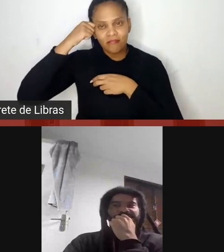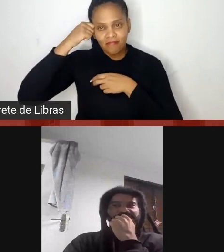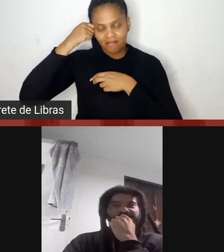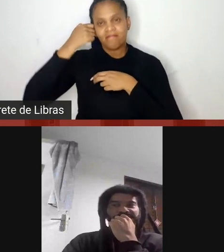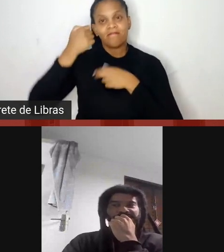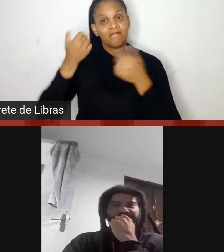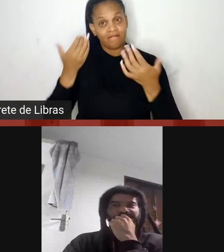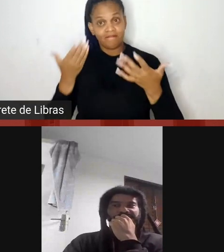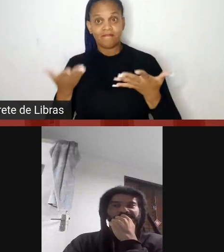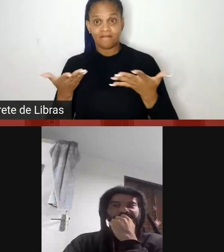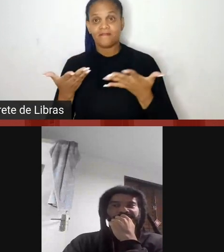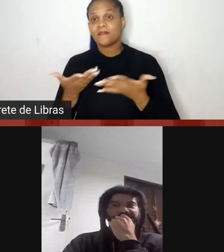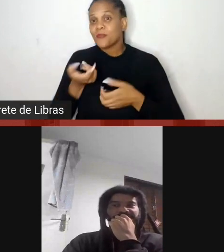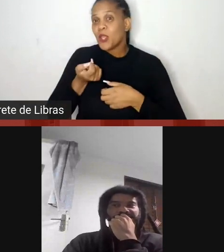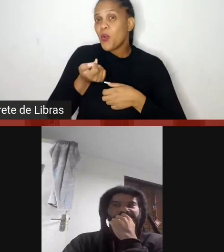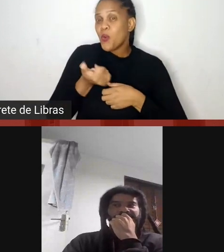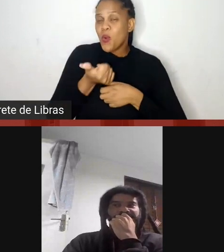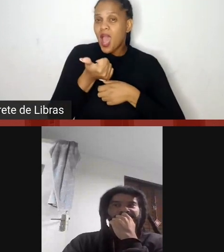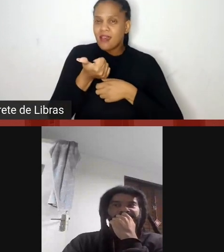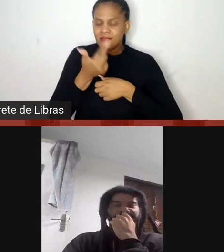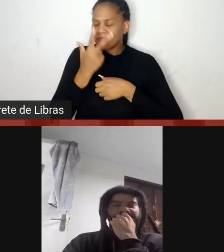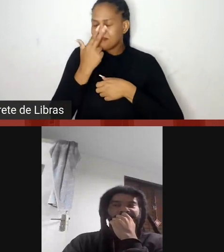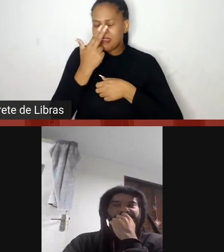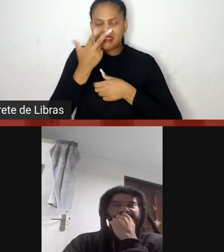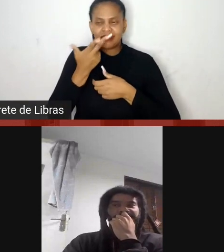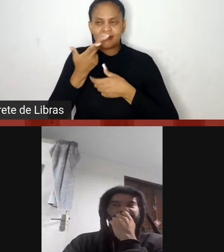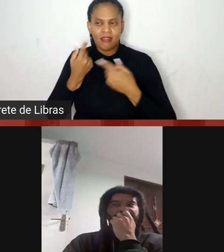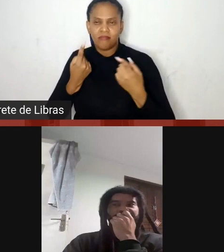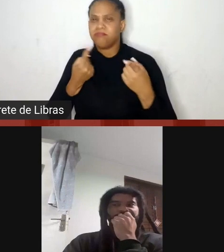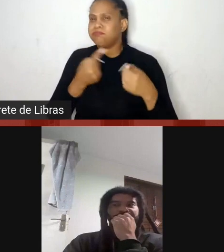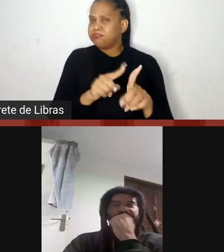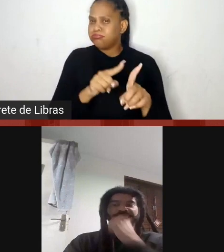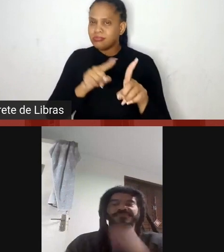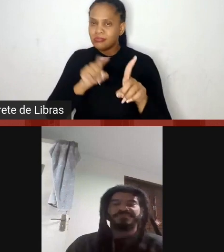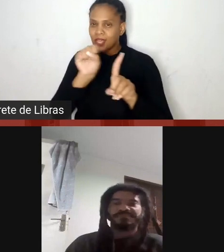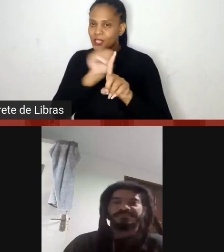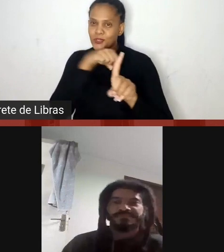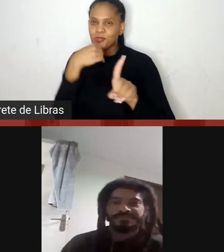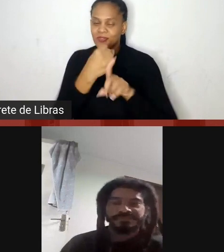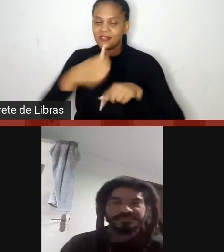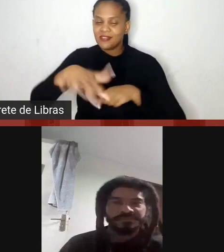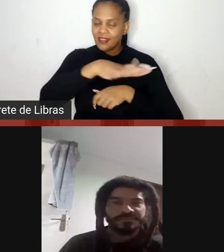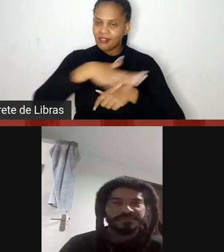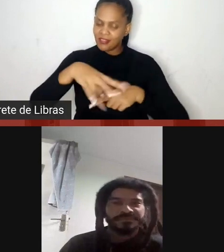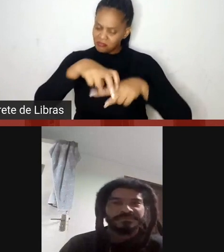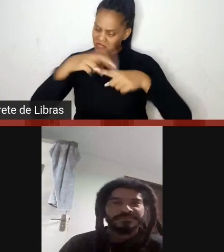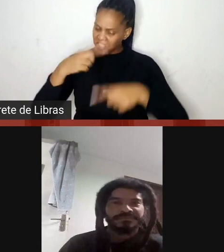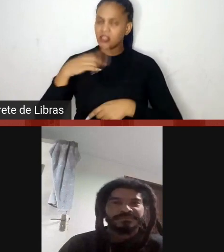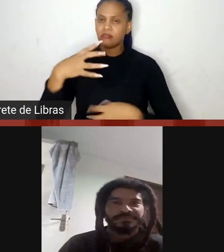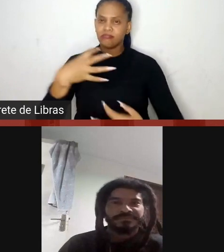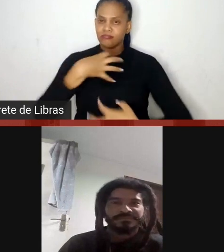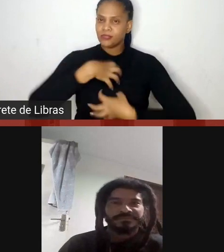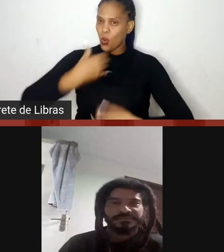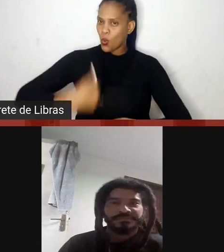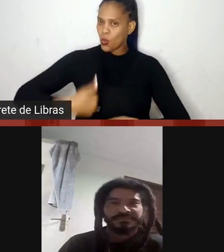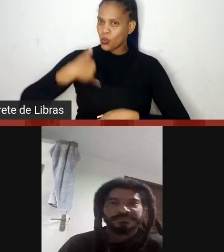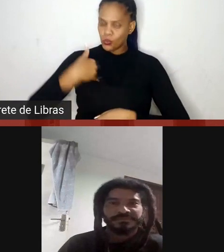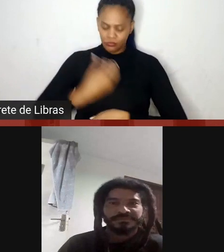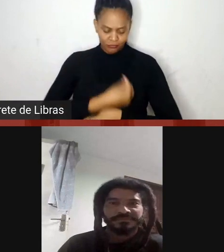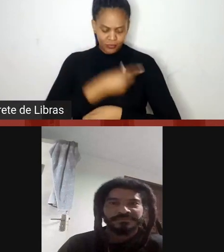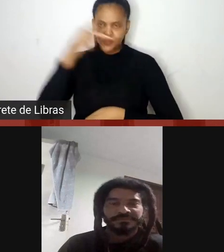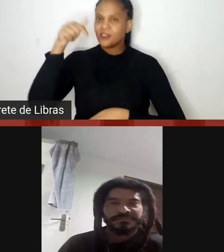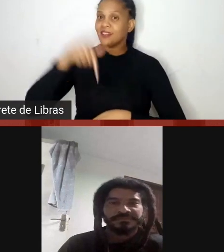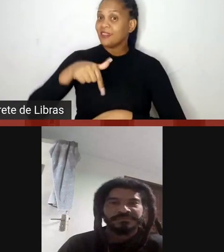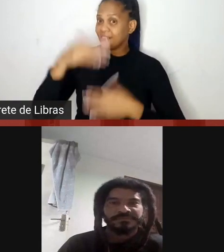assim, quase um tapa na cara da sociedade. Então, por isso que eu tenho muito orgulho de estar aqui presente, de agradecer por